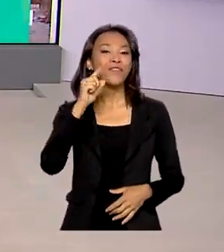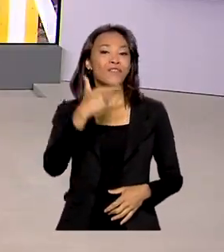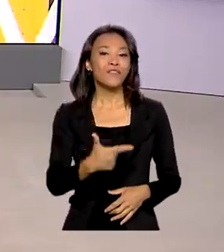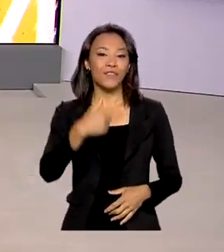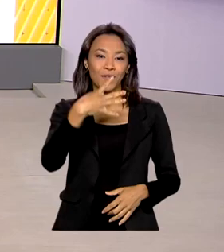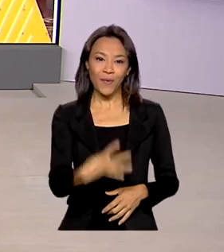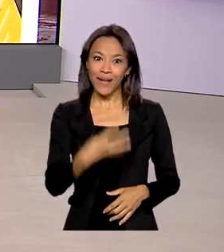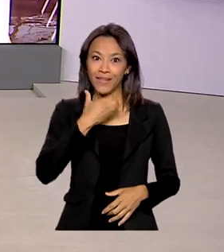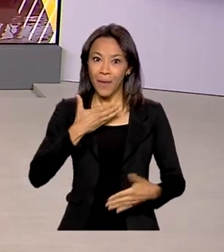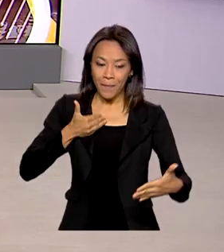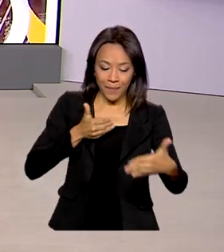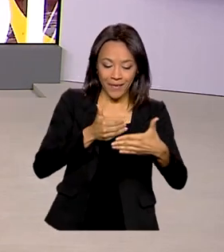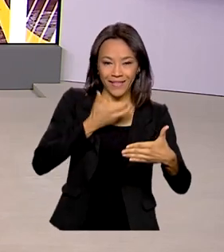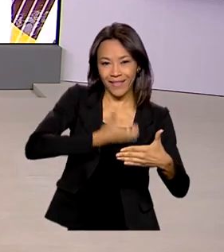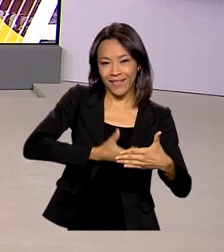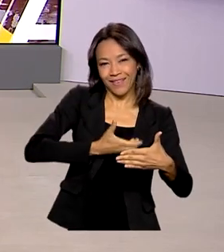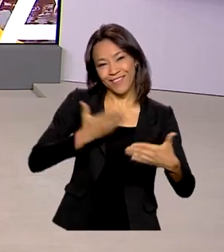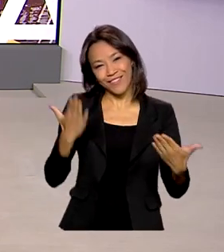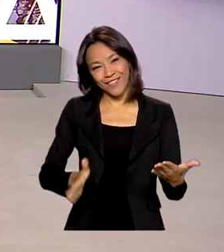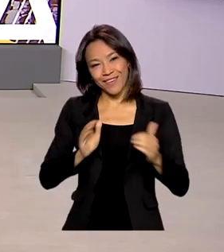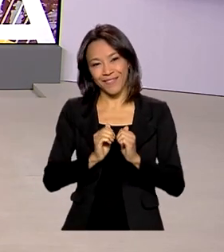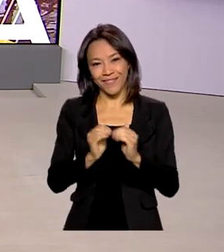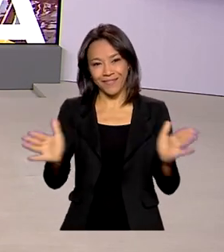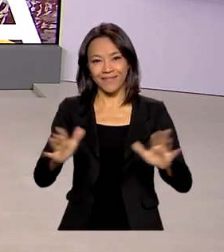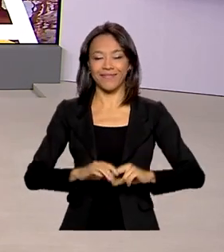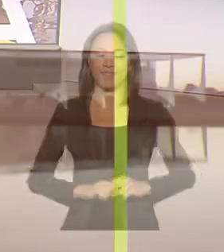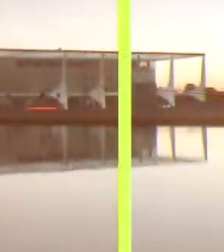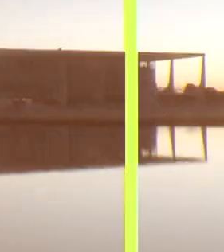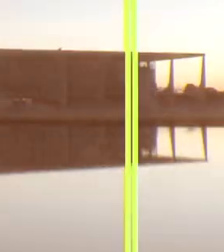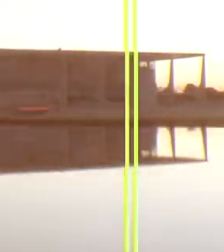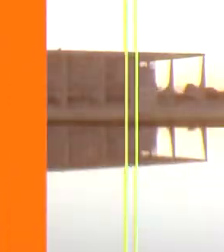dezembro, véspera de Natal, está só começando.